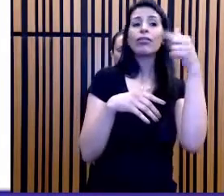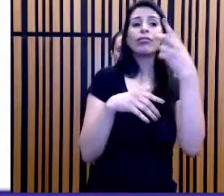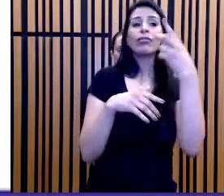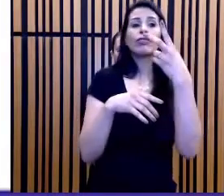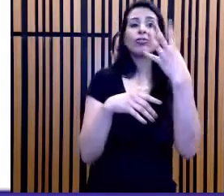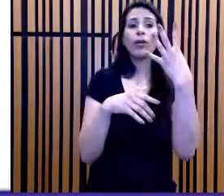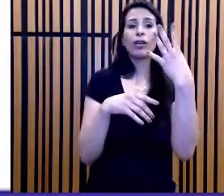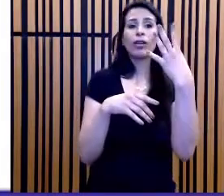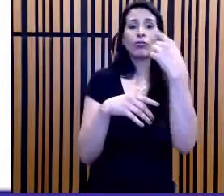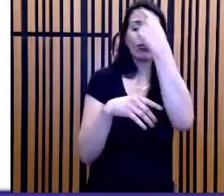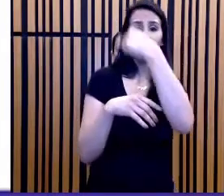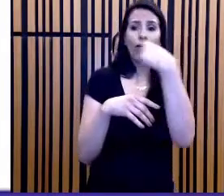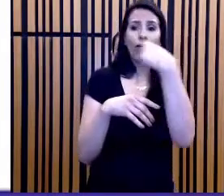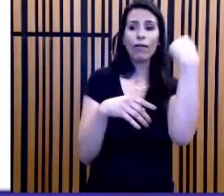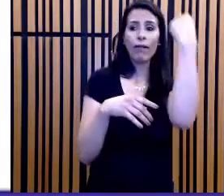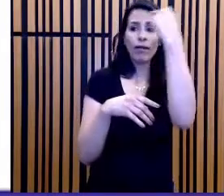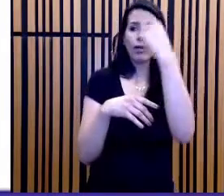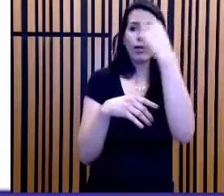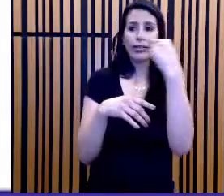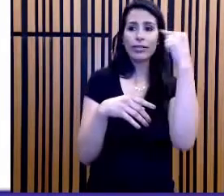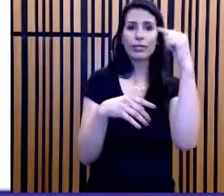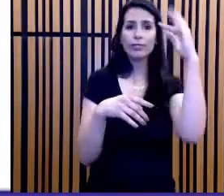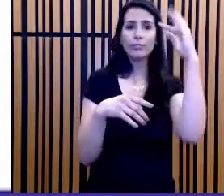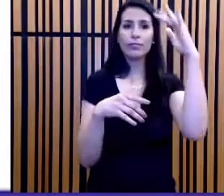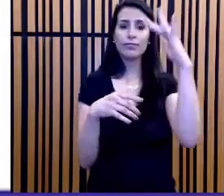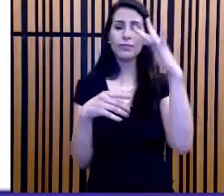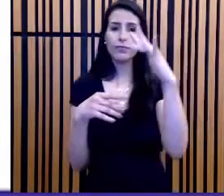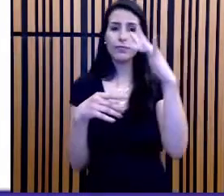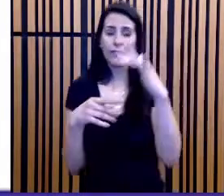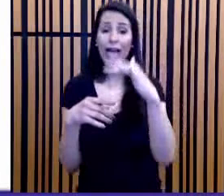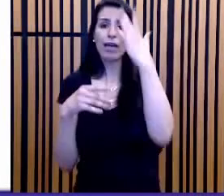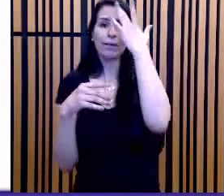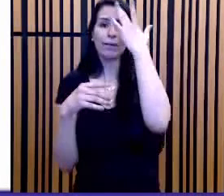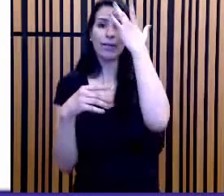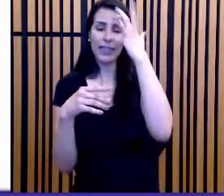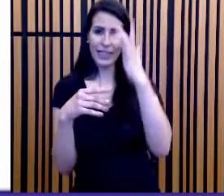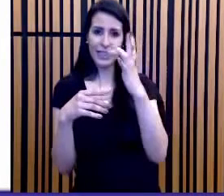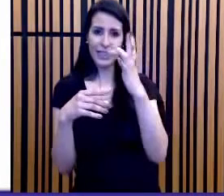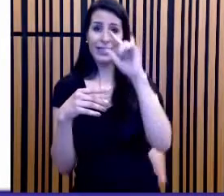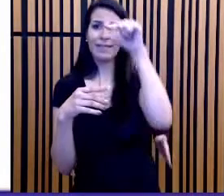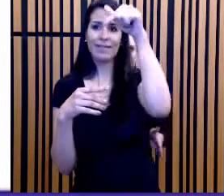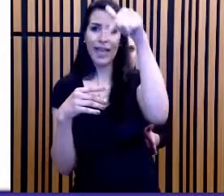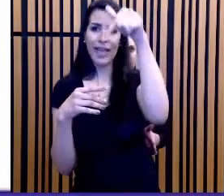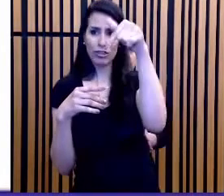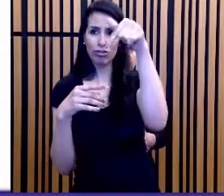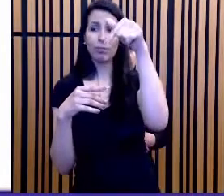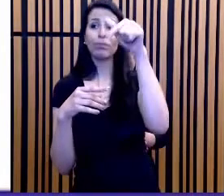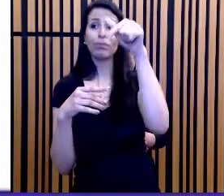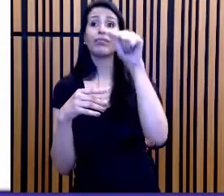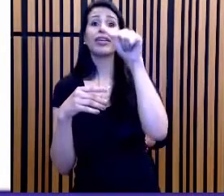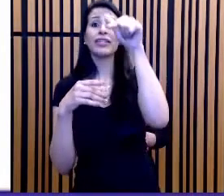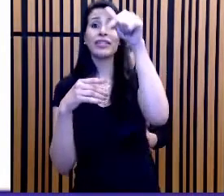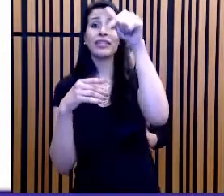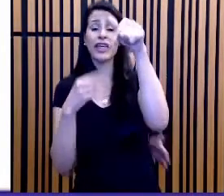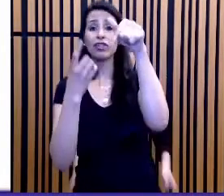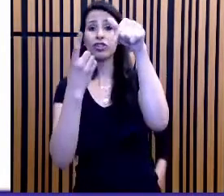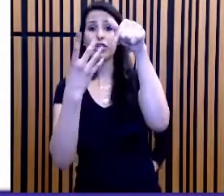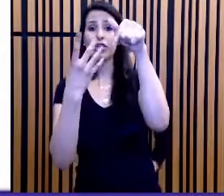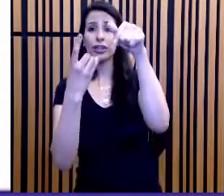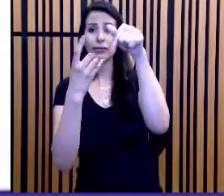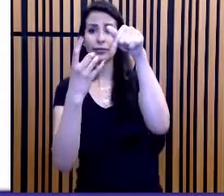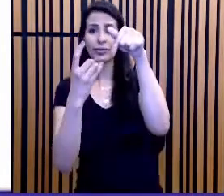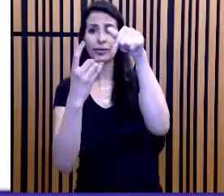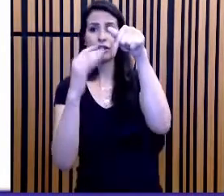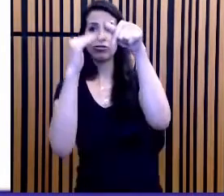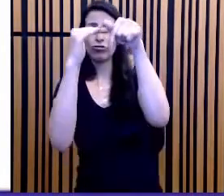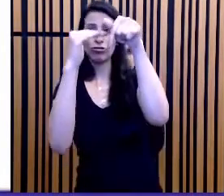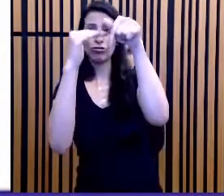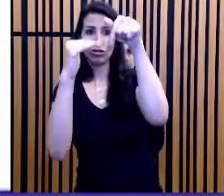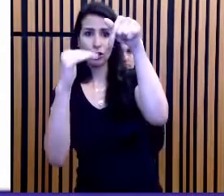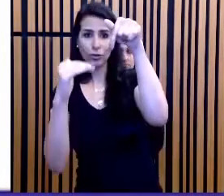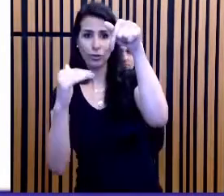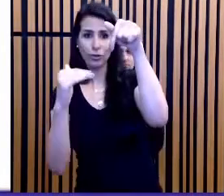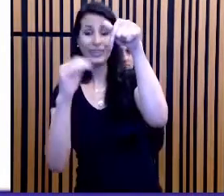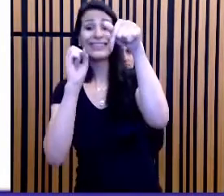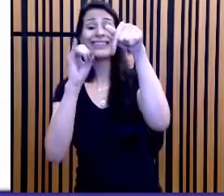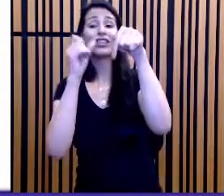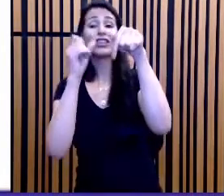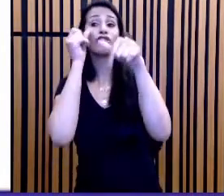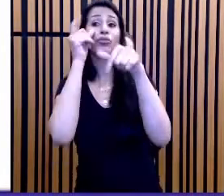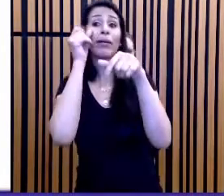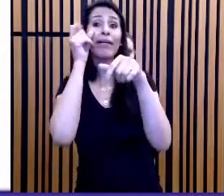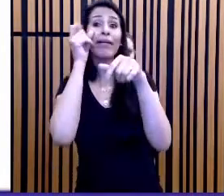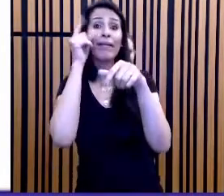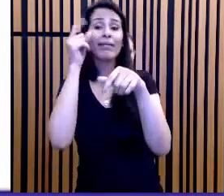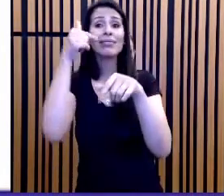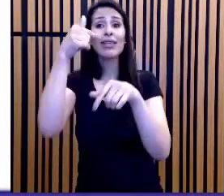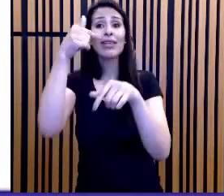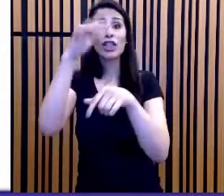E aí, eu pego essas 14 horas de lambuja residuais e somo com a terça às sete da manhã. Se eu começar a contar terça às sete da manhã,